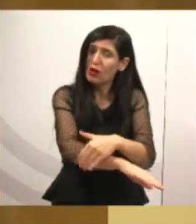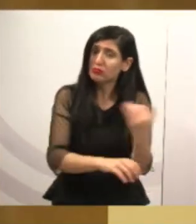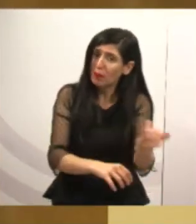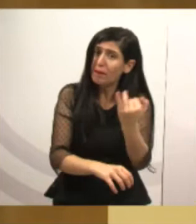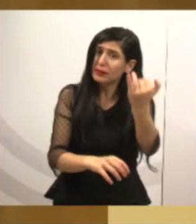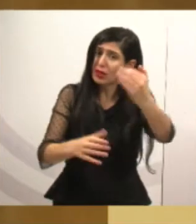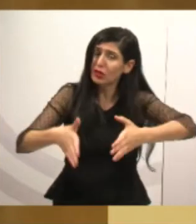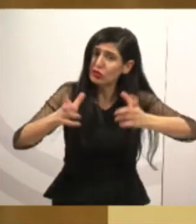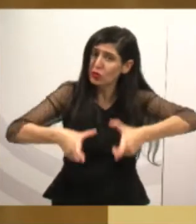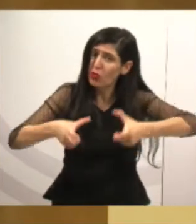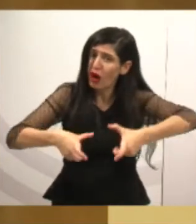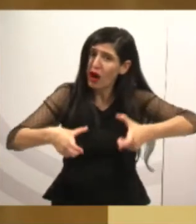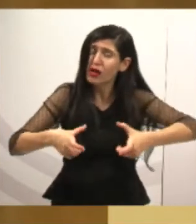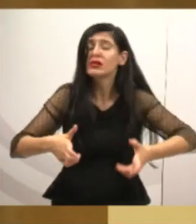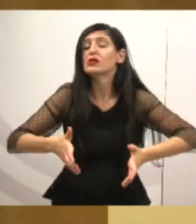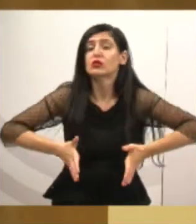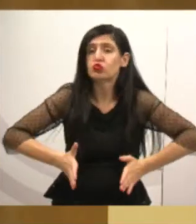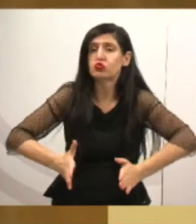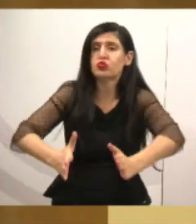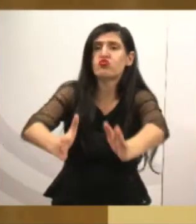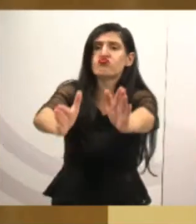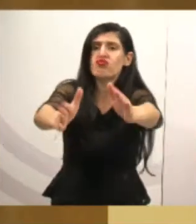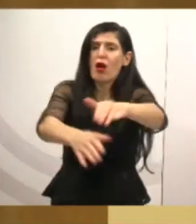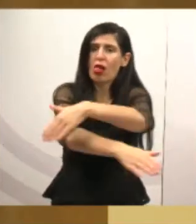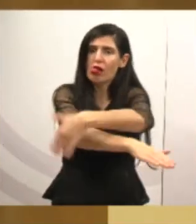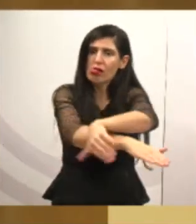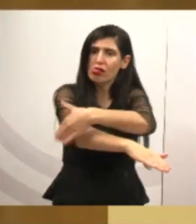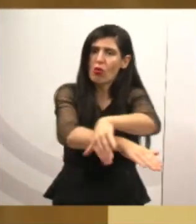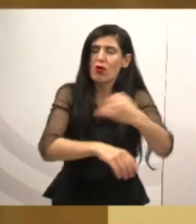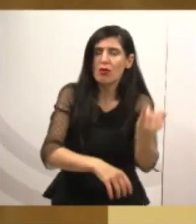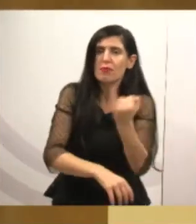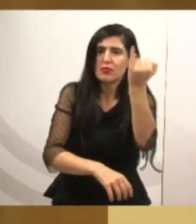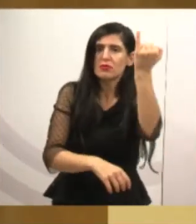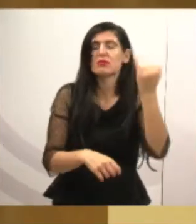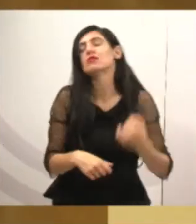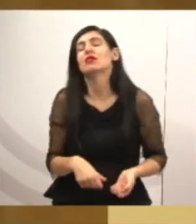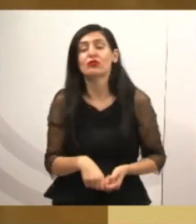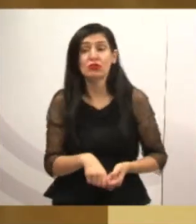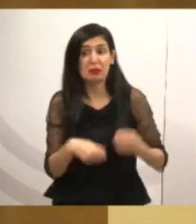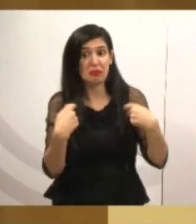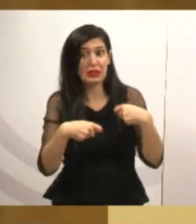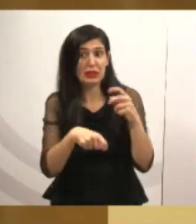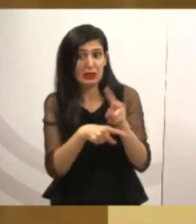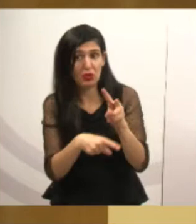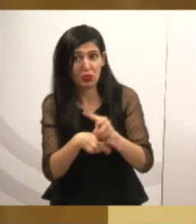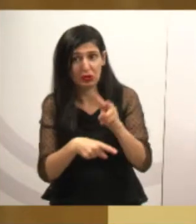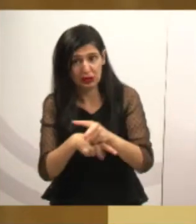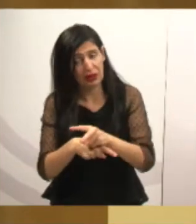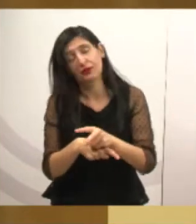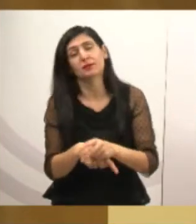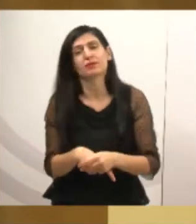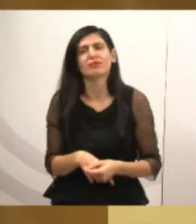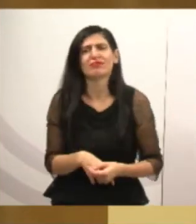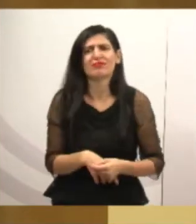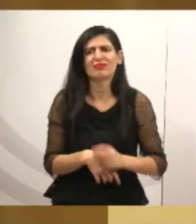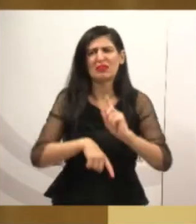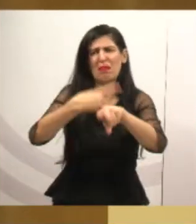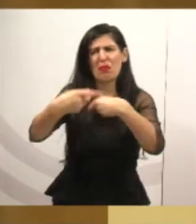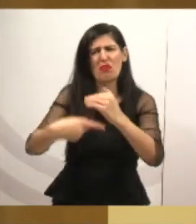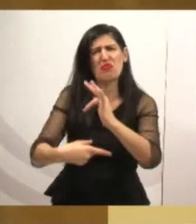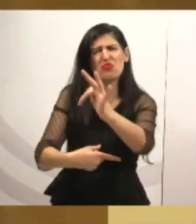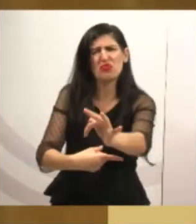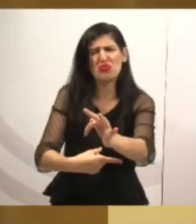que a gente tem que manter e a gente tem que cuidar porque senão depois acaba estragando, aí é pior. Então,